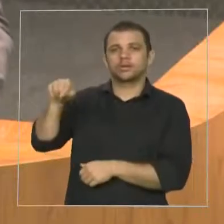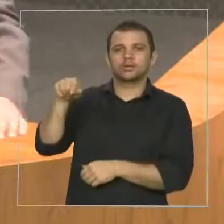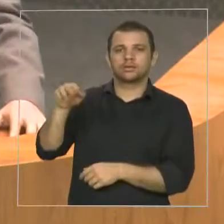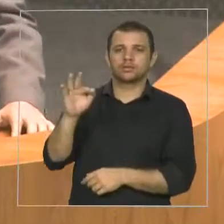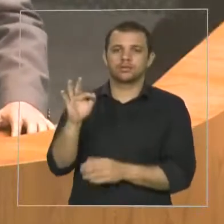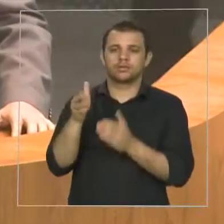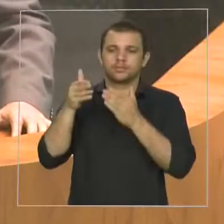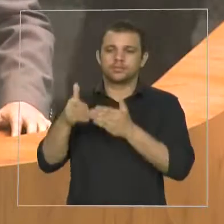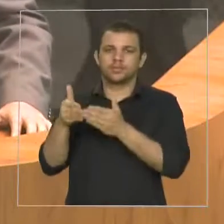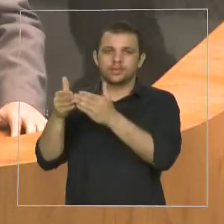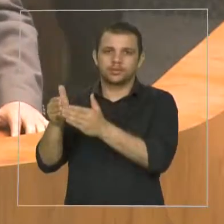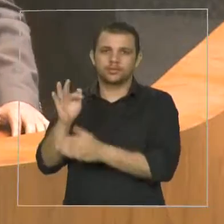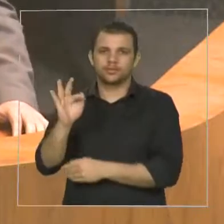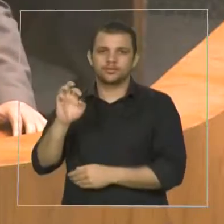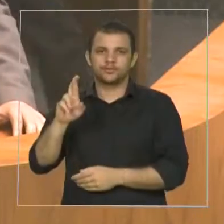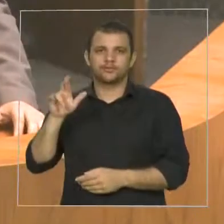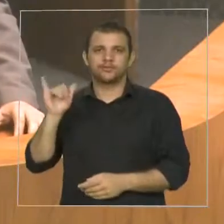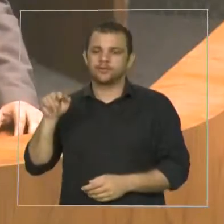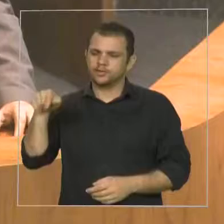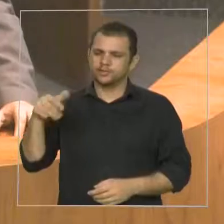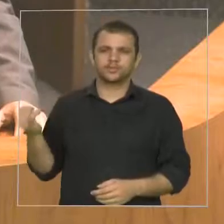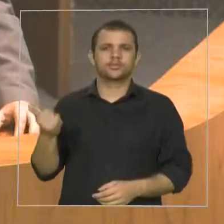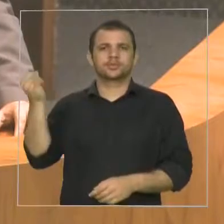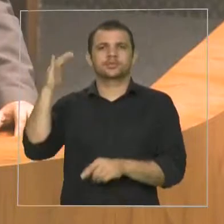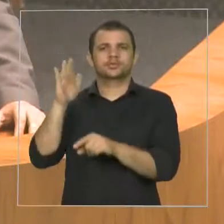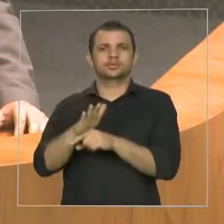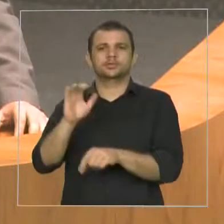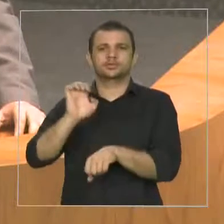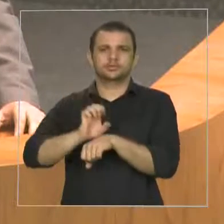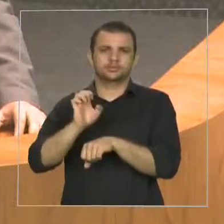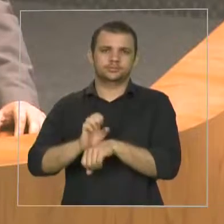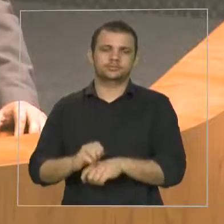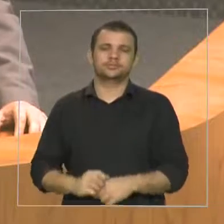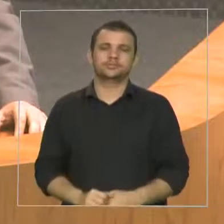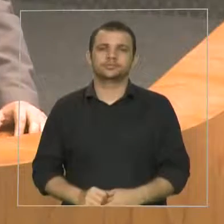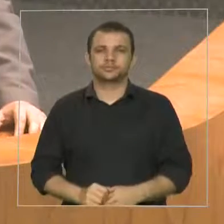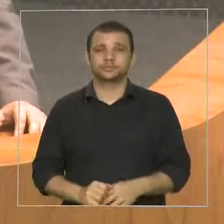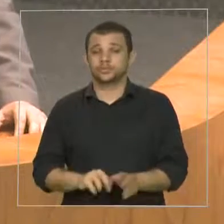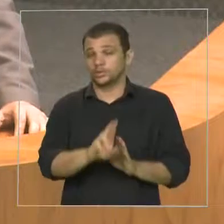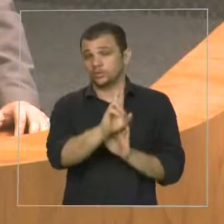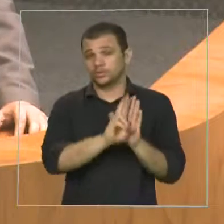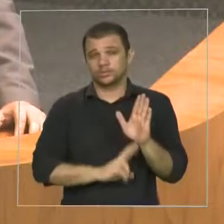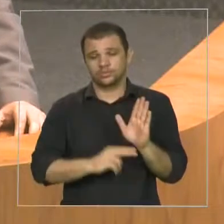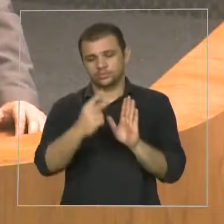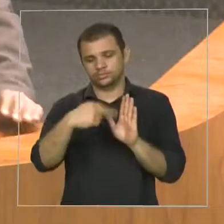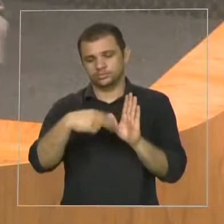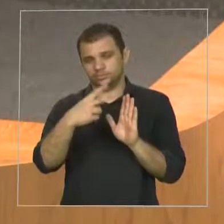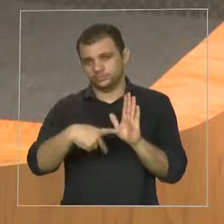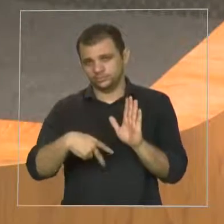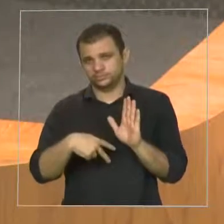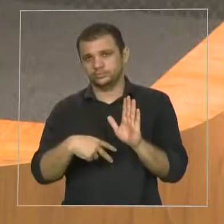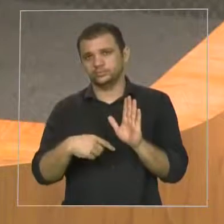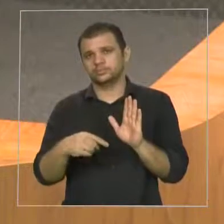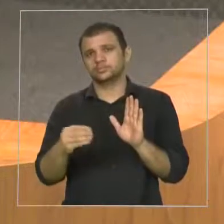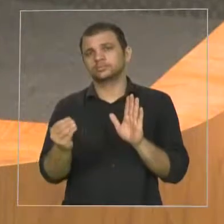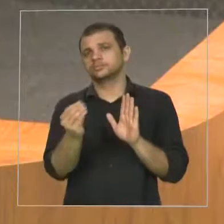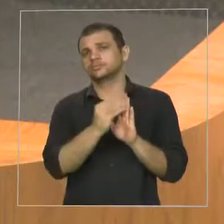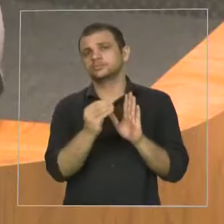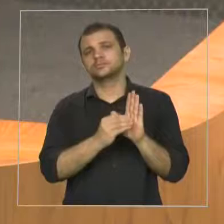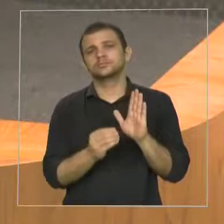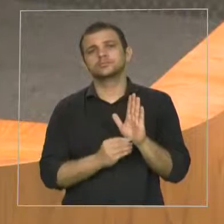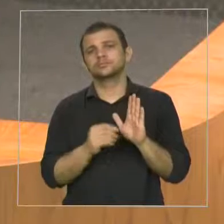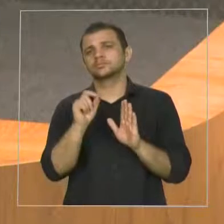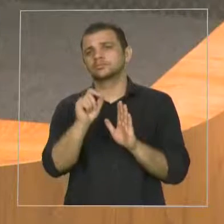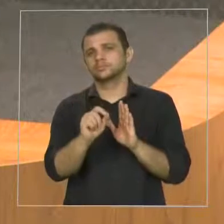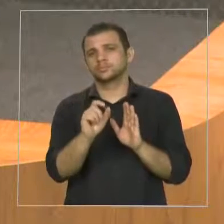para o estado do Maranhão. Nesse relatório, deputado Júnior Verde, são destacados três blocos